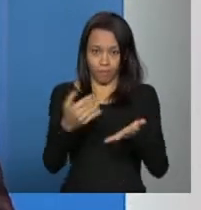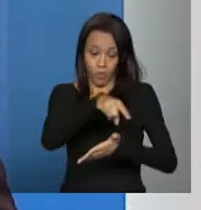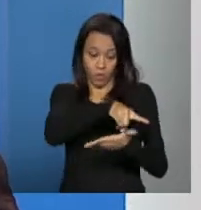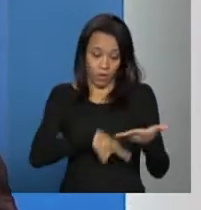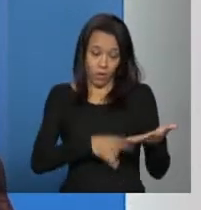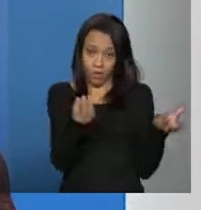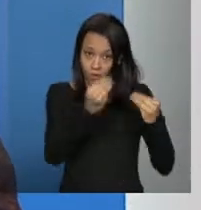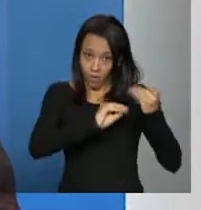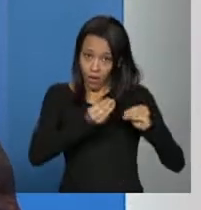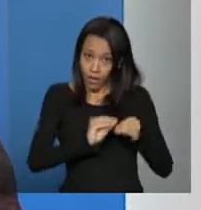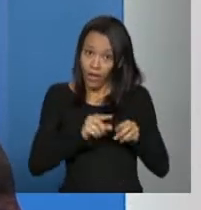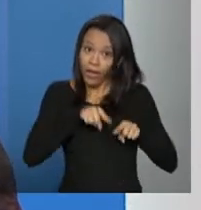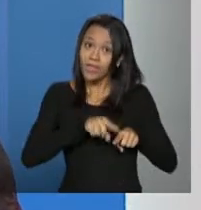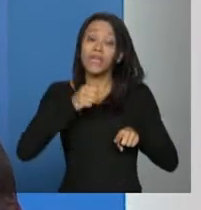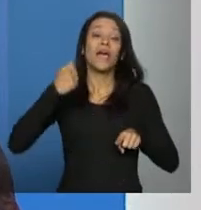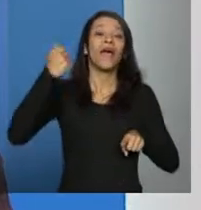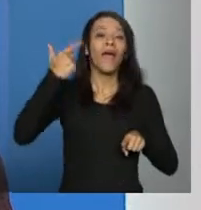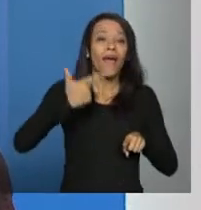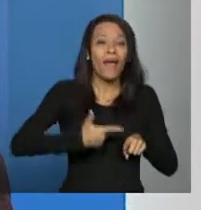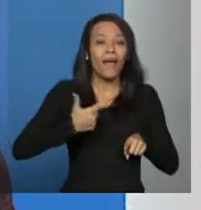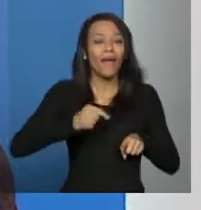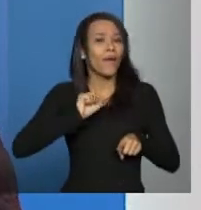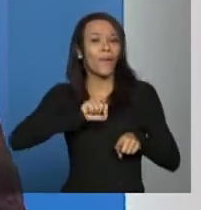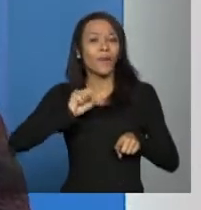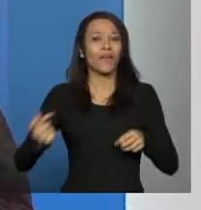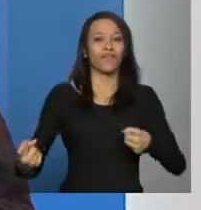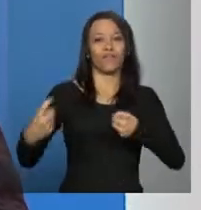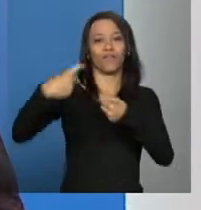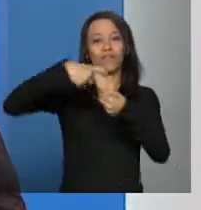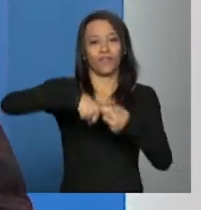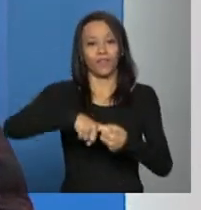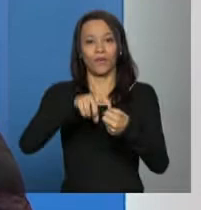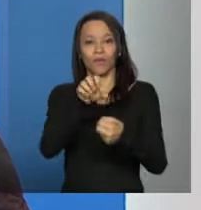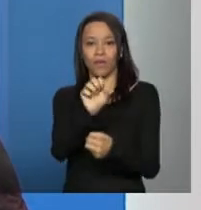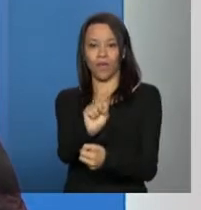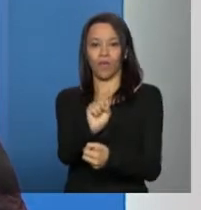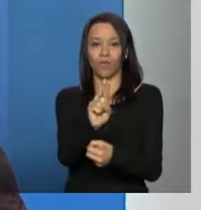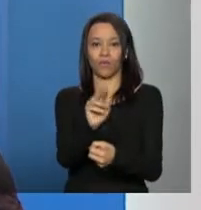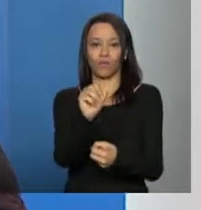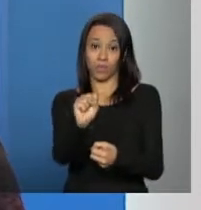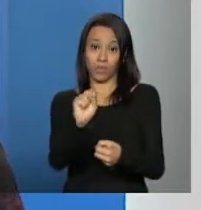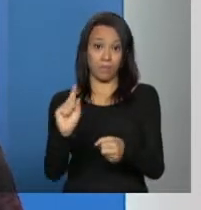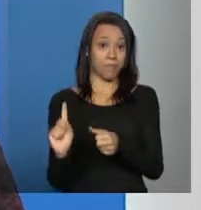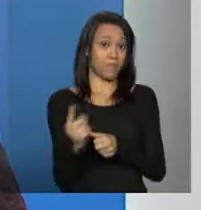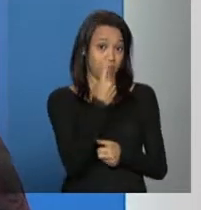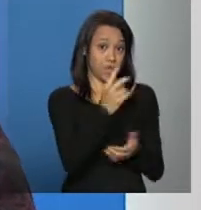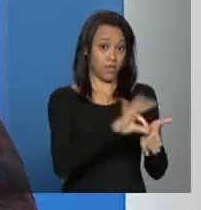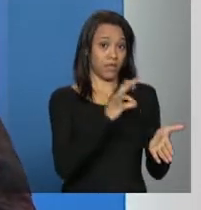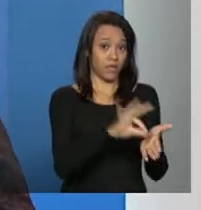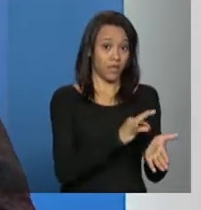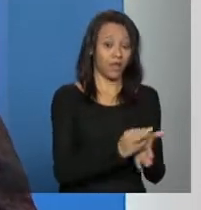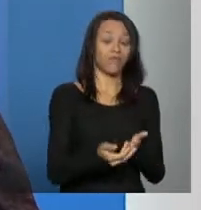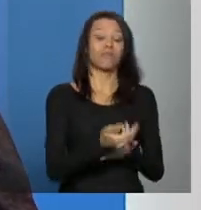segunda forma de vinculação da entidade aos suas a primeira forma é a inscrição a segunda é o cadastro então é